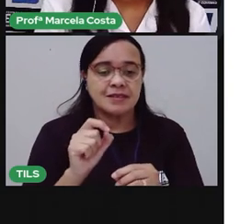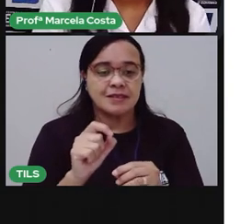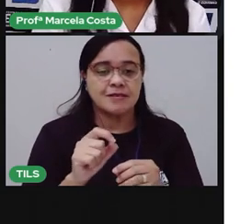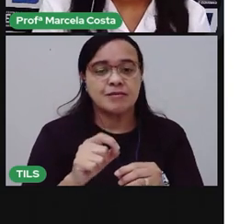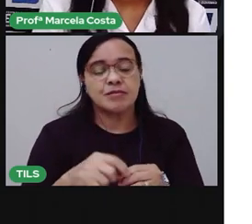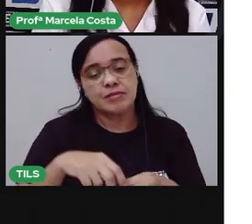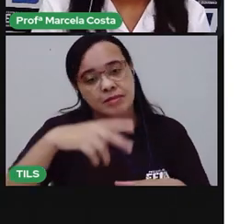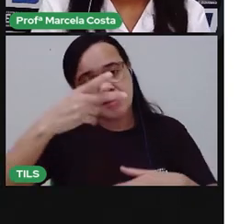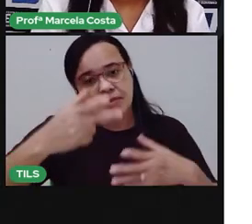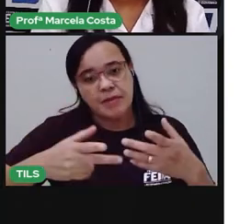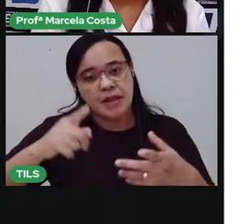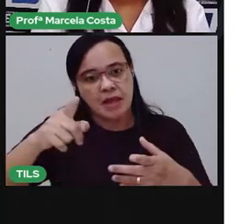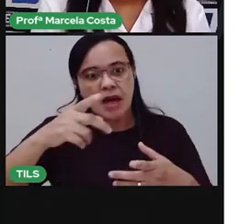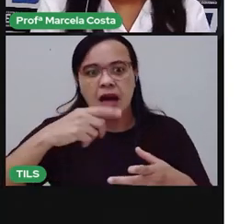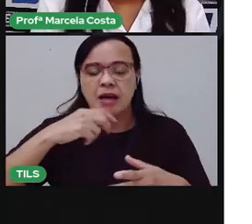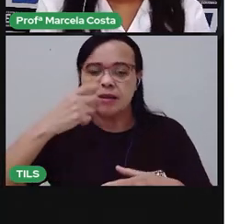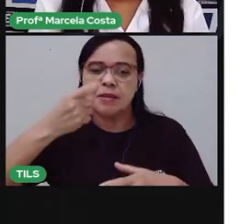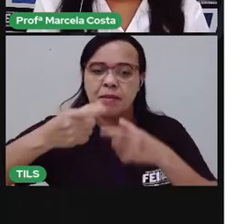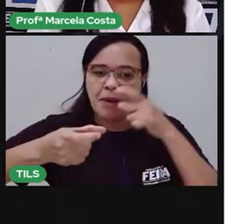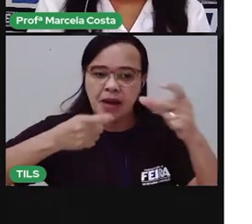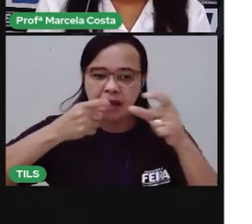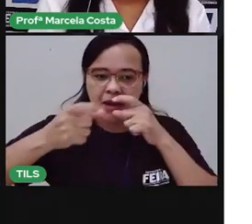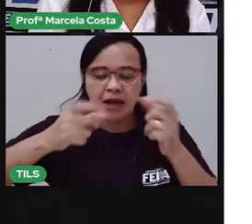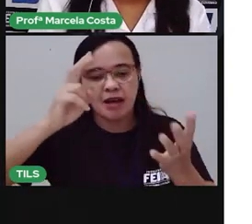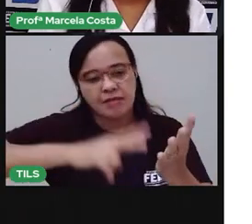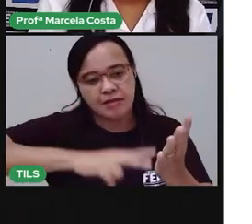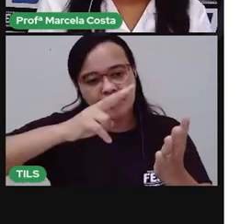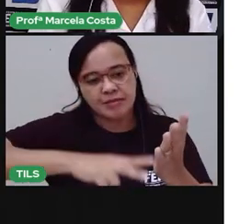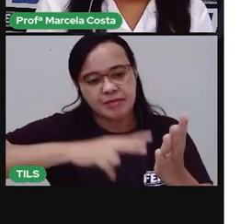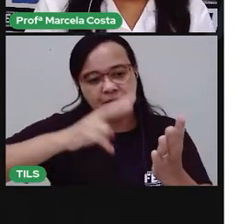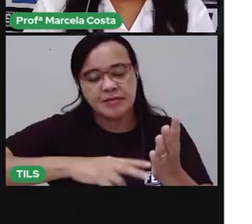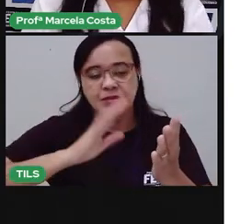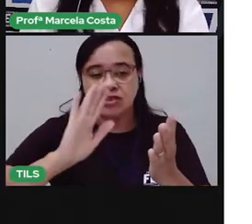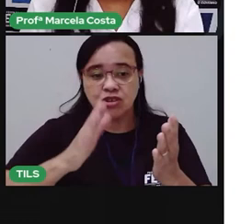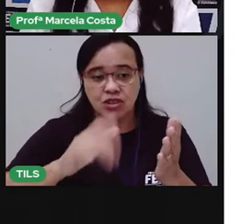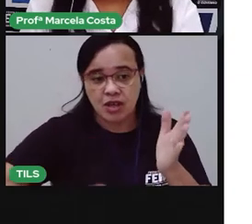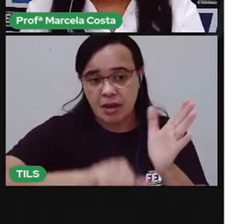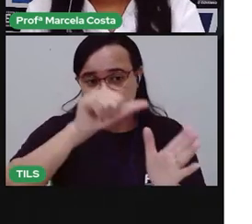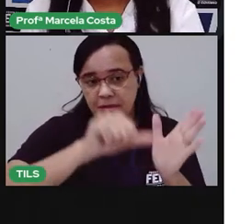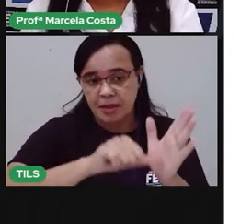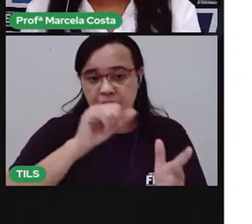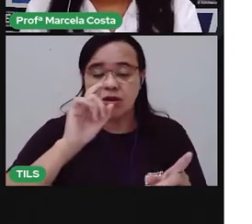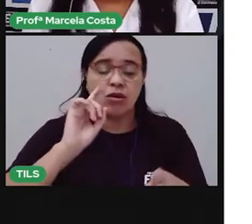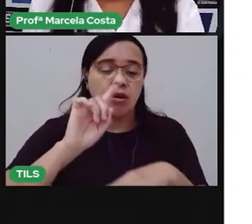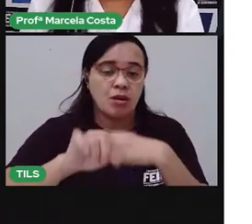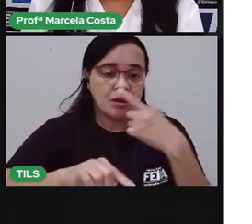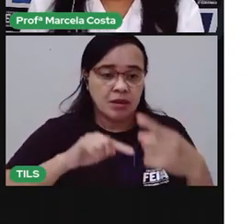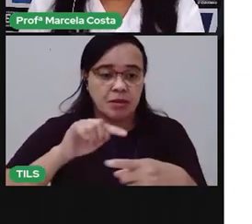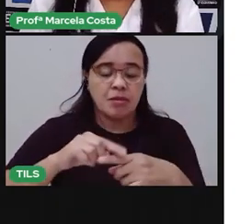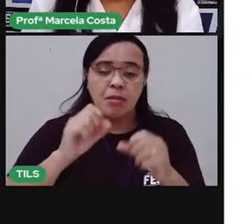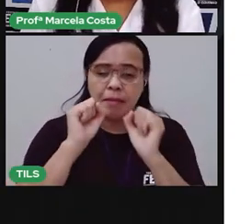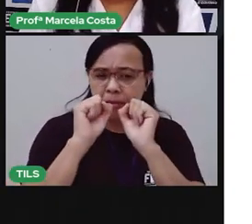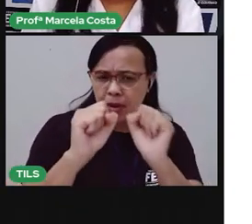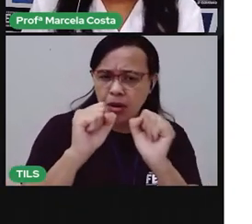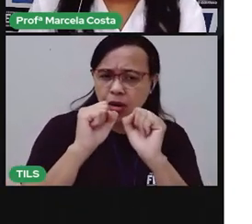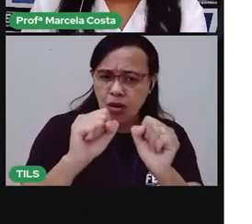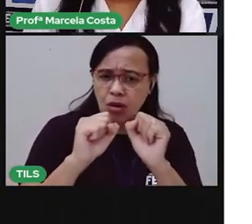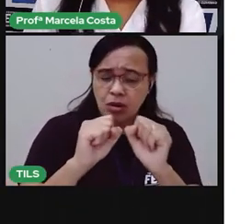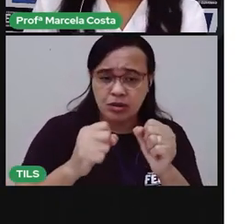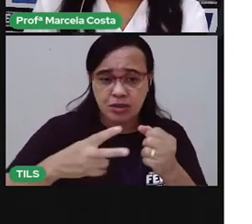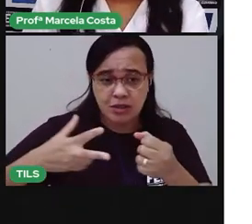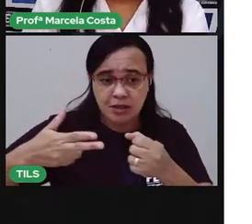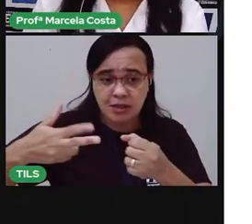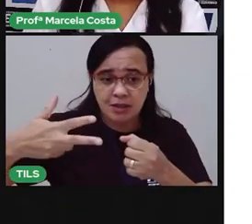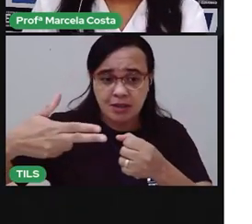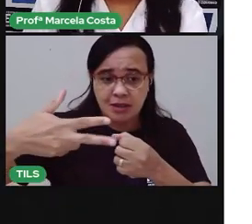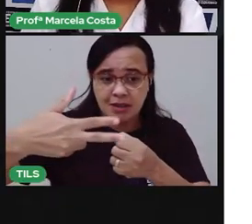acabou de fazer a leitura Na primeira parte da atividade Você pode recortar E jogar Fazer um